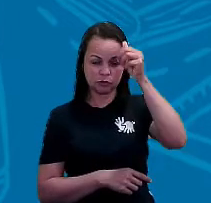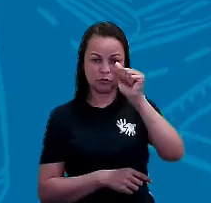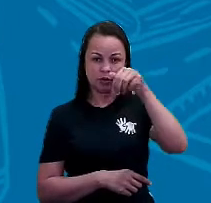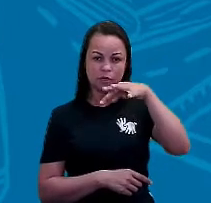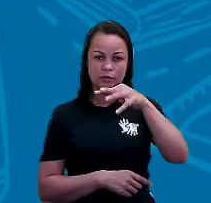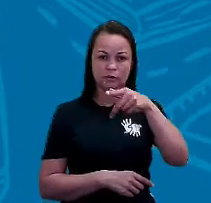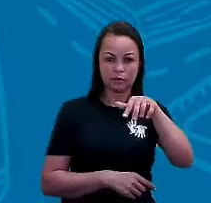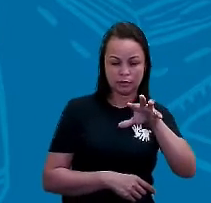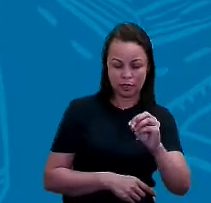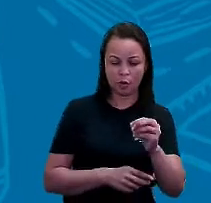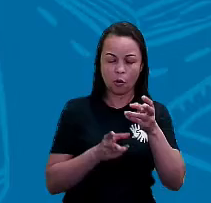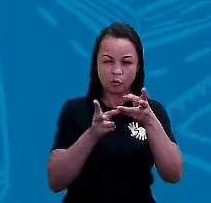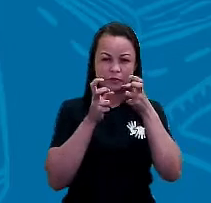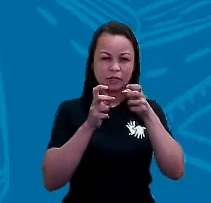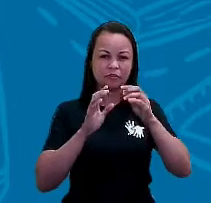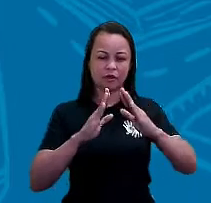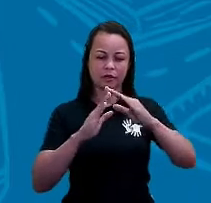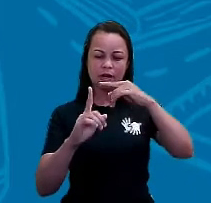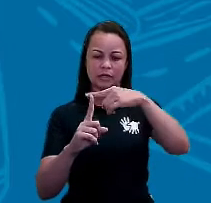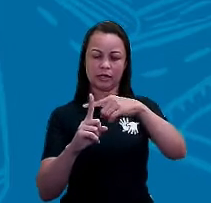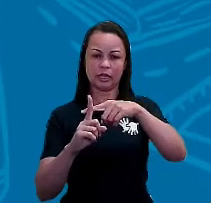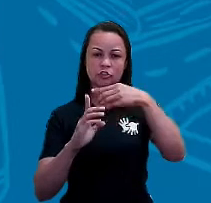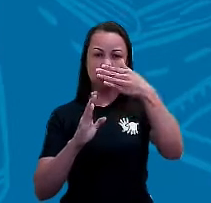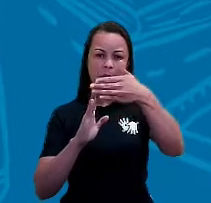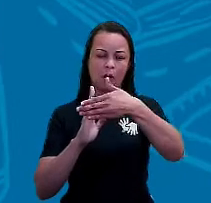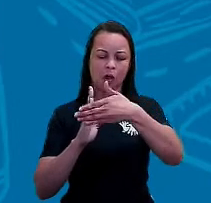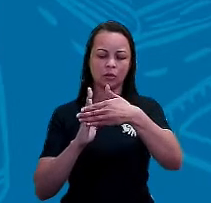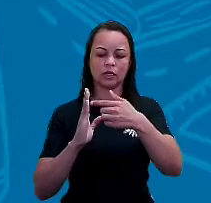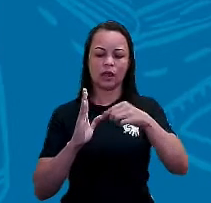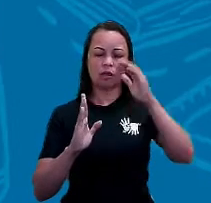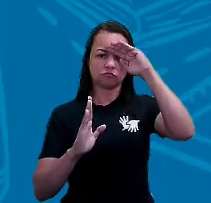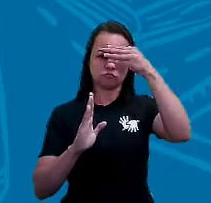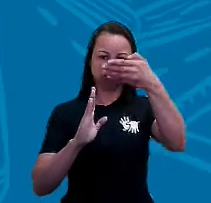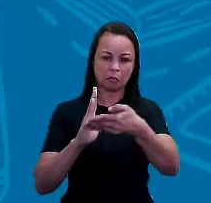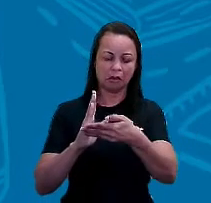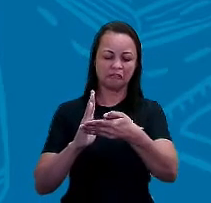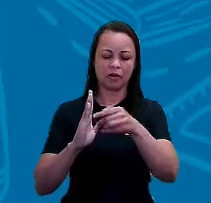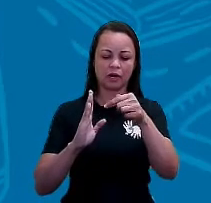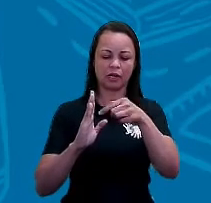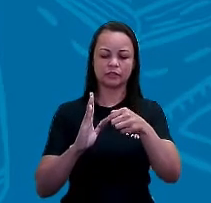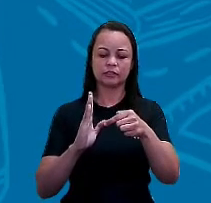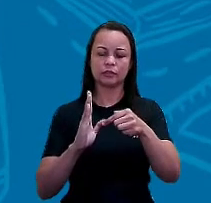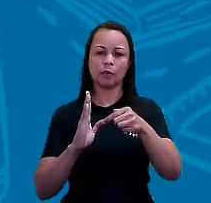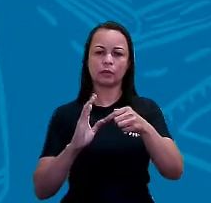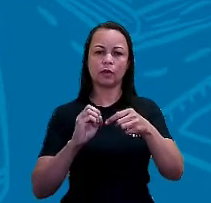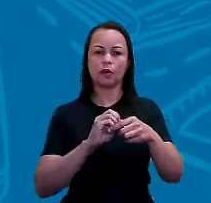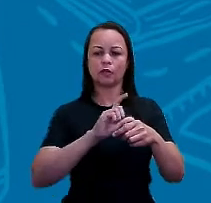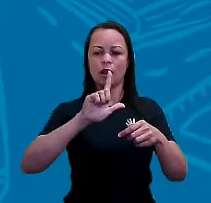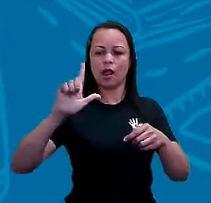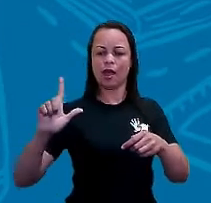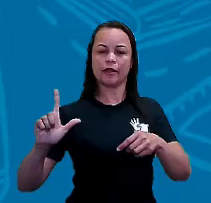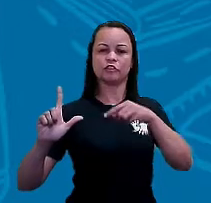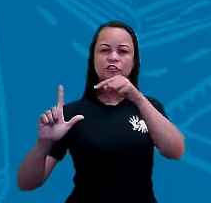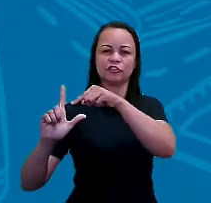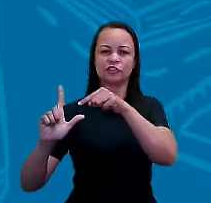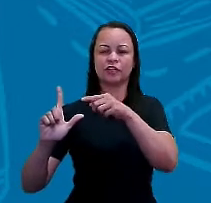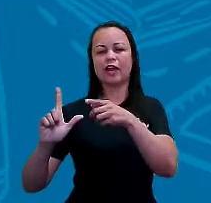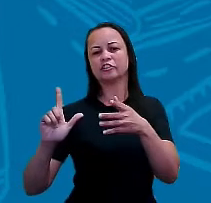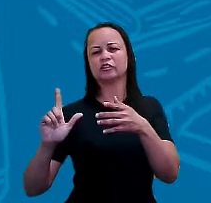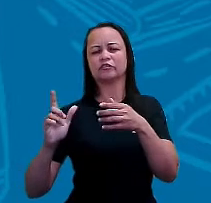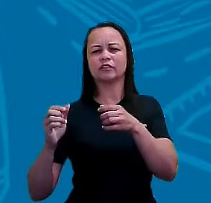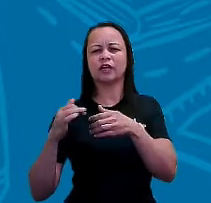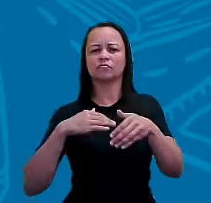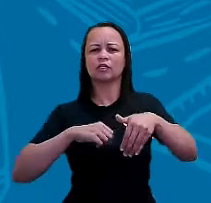da igreja, né, e apontar o nosso braço para o leste, a gente vai estar de frente lá para a antiga BR